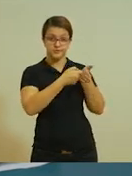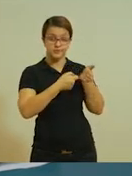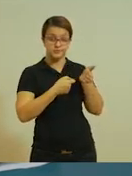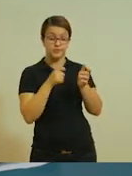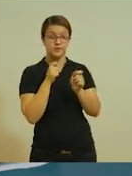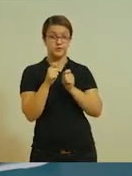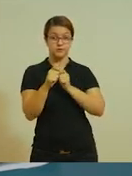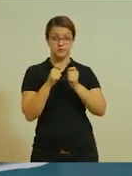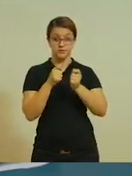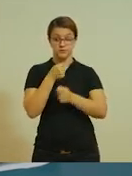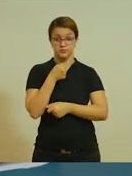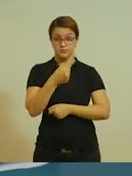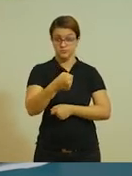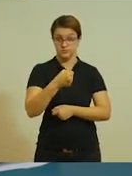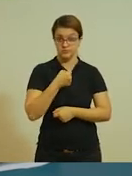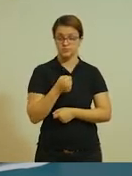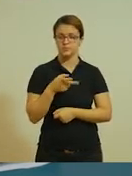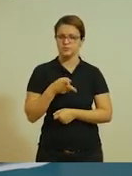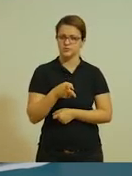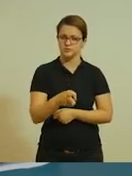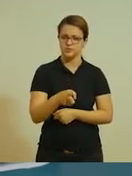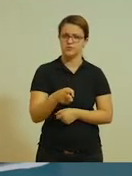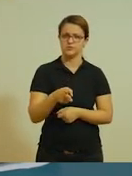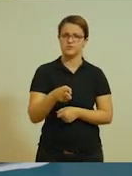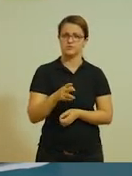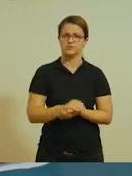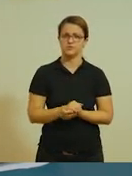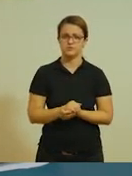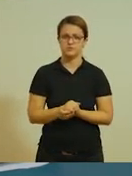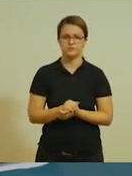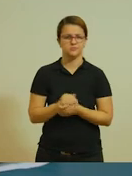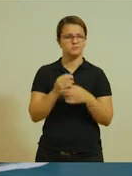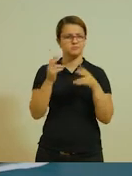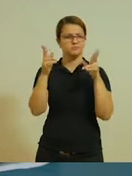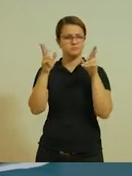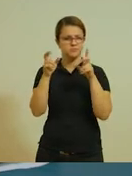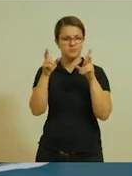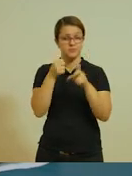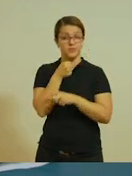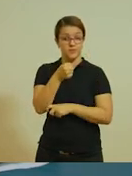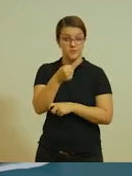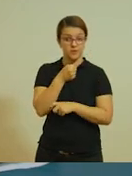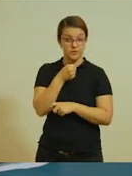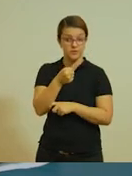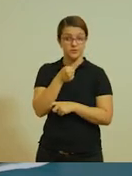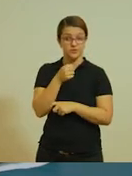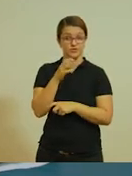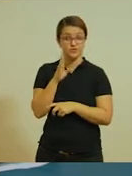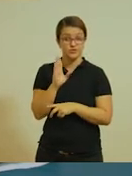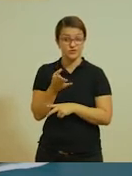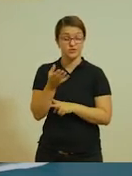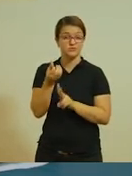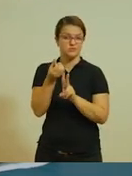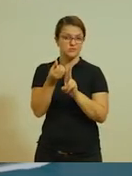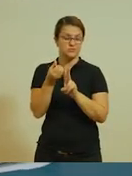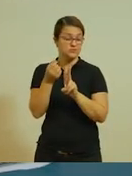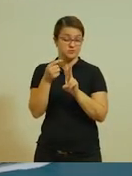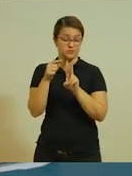Entrevistando, dando continuidade ao tema de biografia e entrevista que nós já temos visto agora no segundo bimestre.